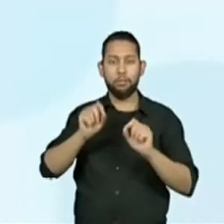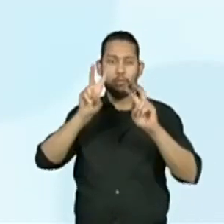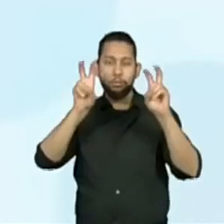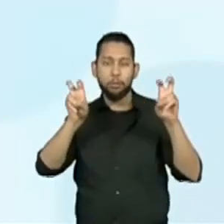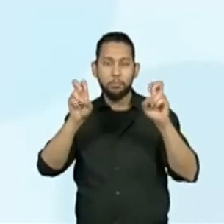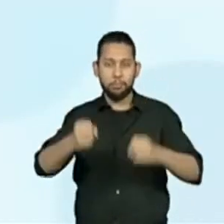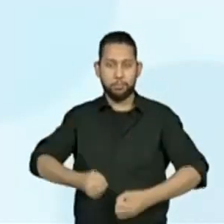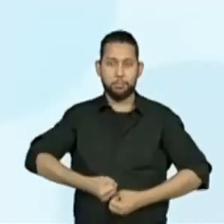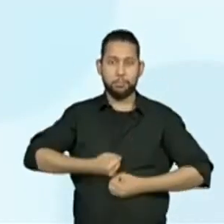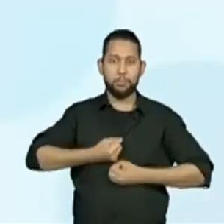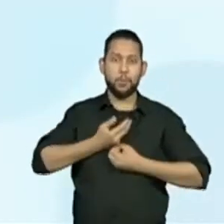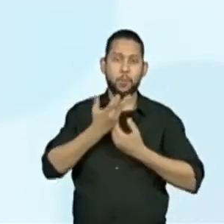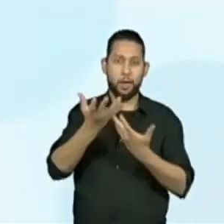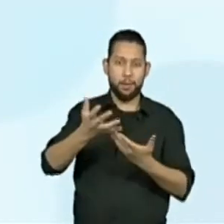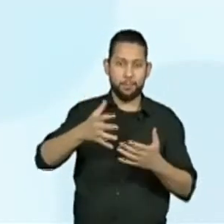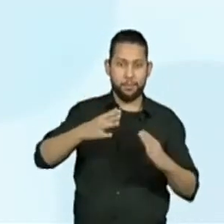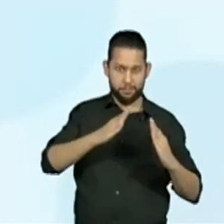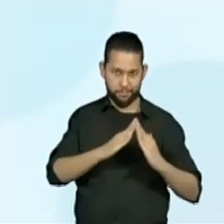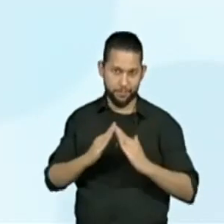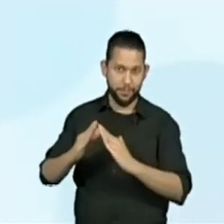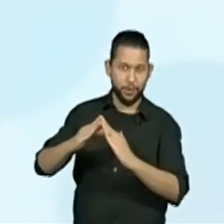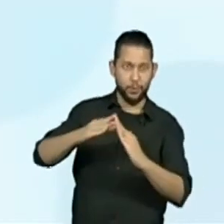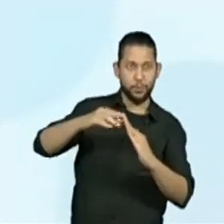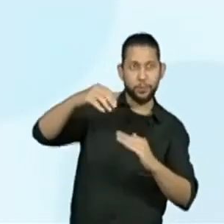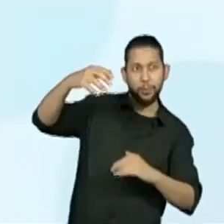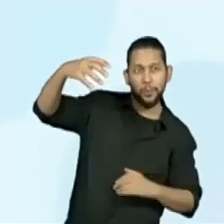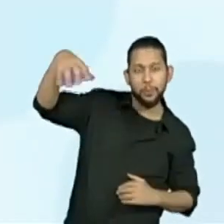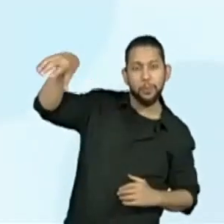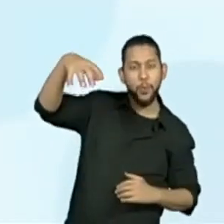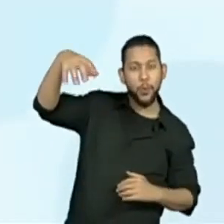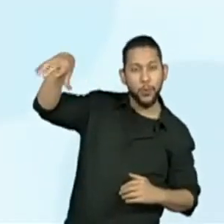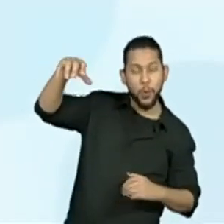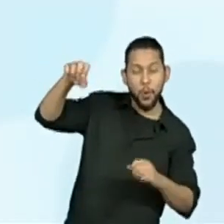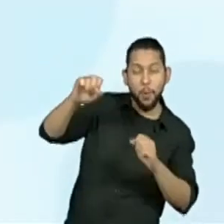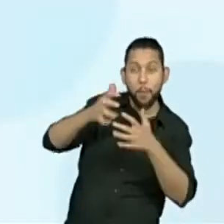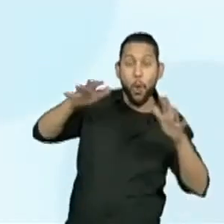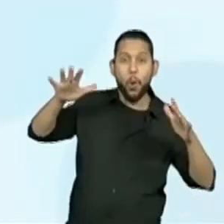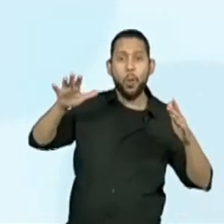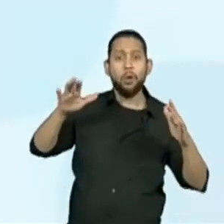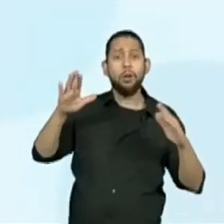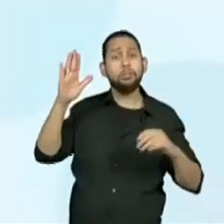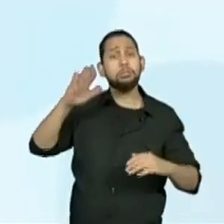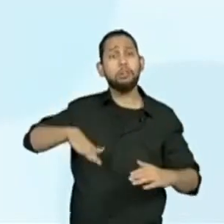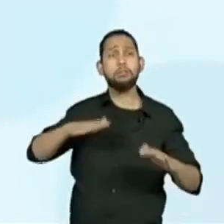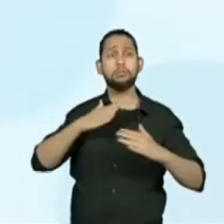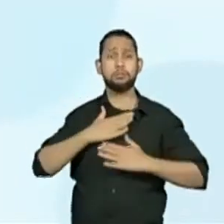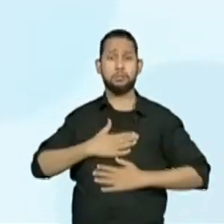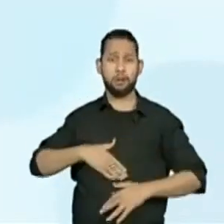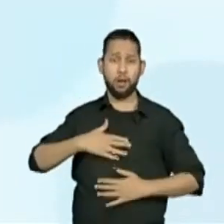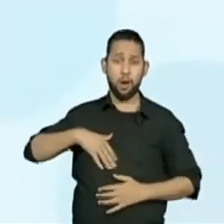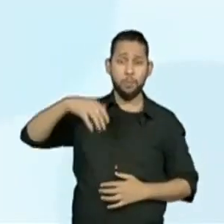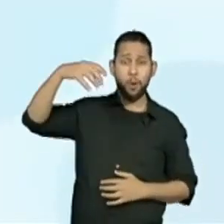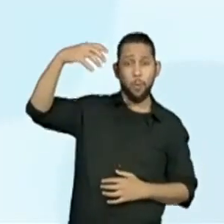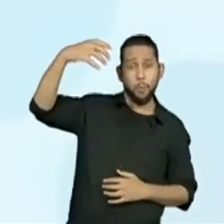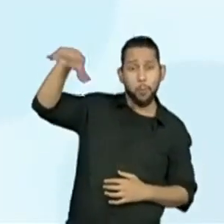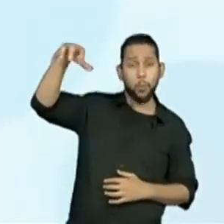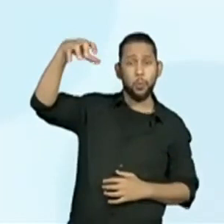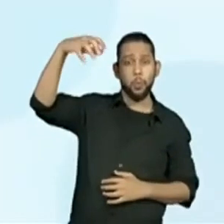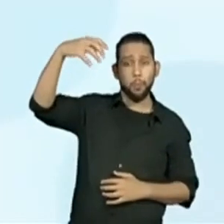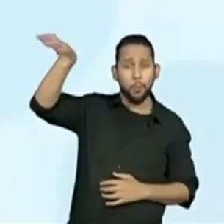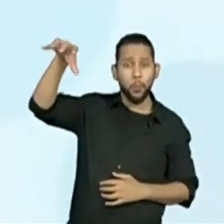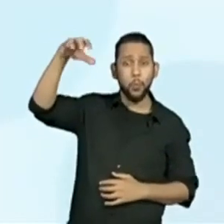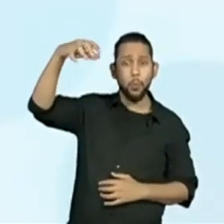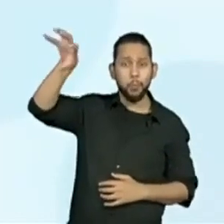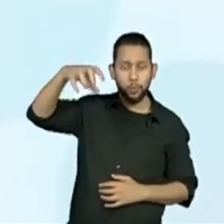Ó, sino da minha aldeia, dolente na tarde calma, cada tua badalada soa dentro da minha